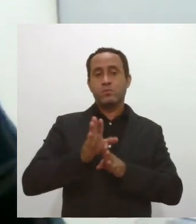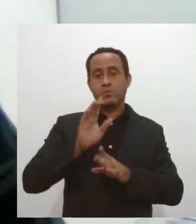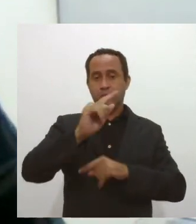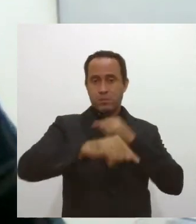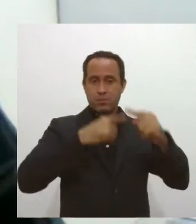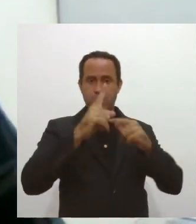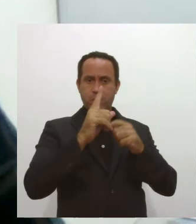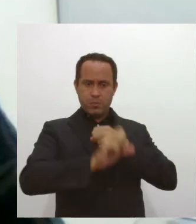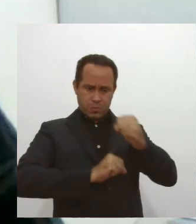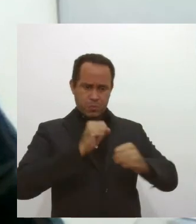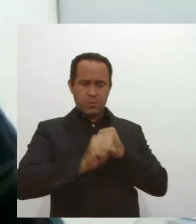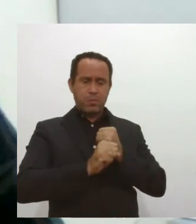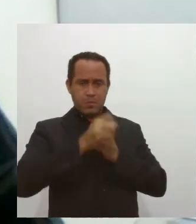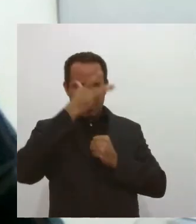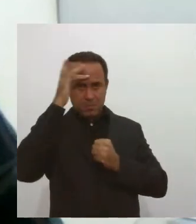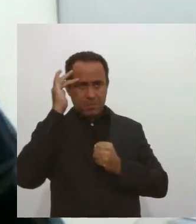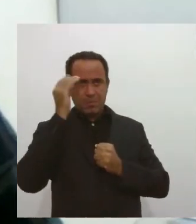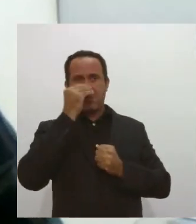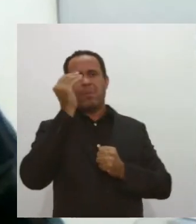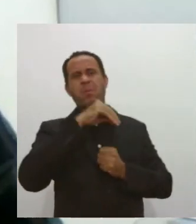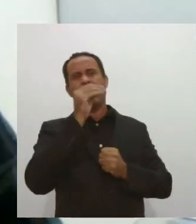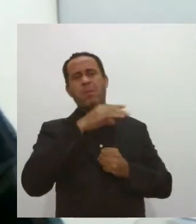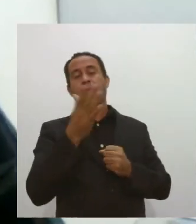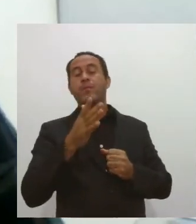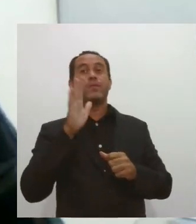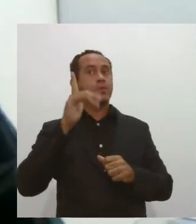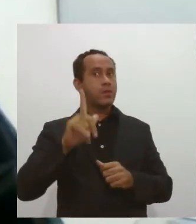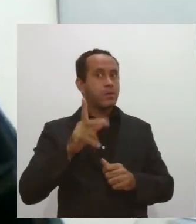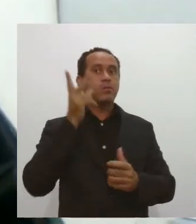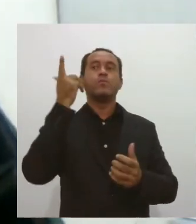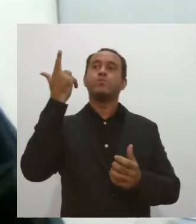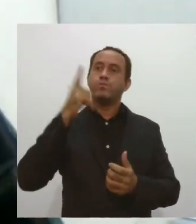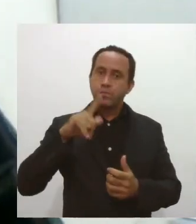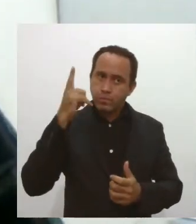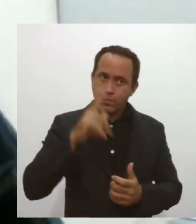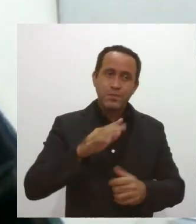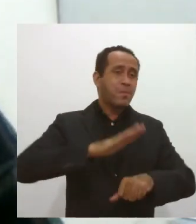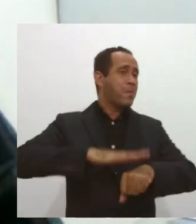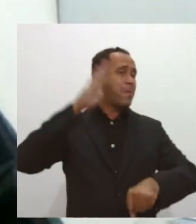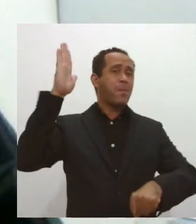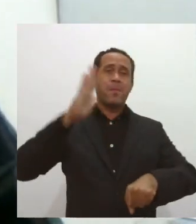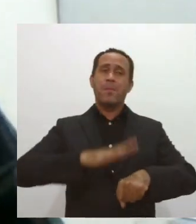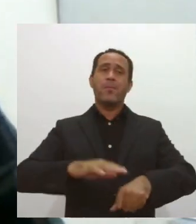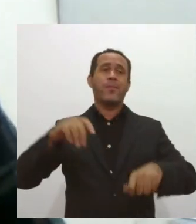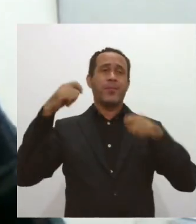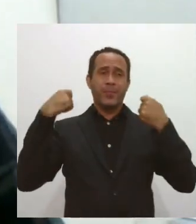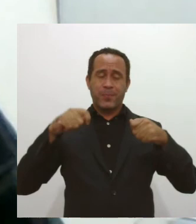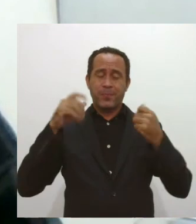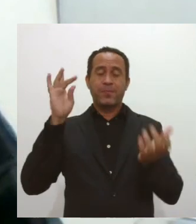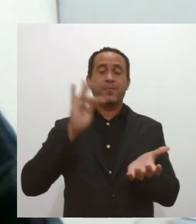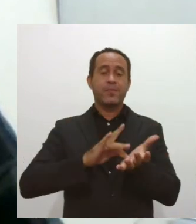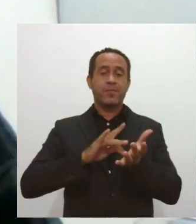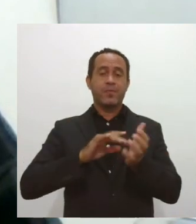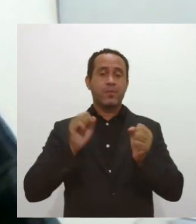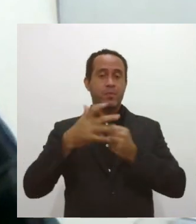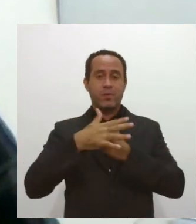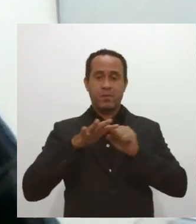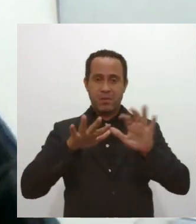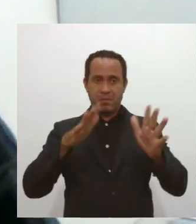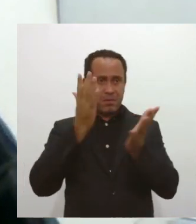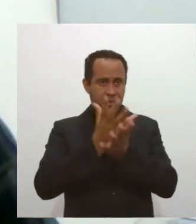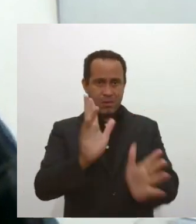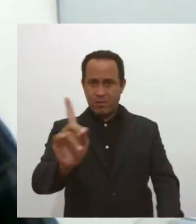de um ano de pandemia, se parecem repetitivas, mas não é. Se torna cada vez mais atual, porque a pandemia não acabou.